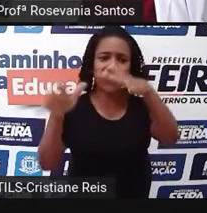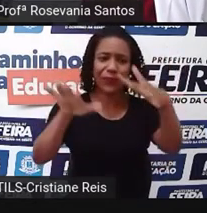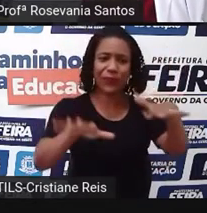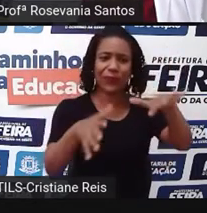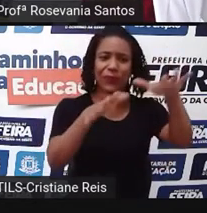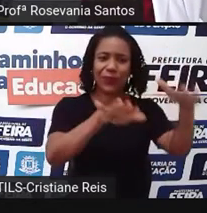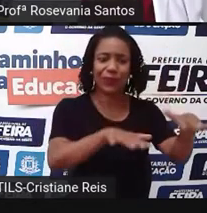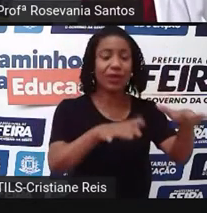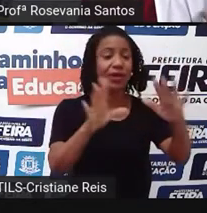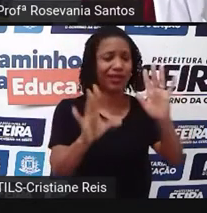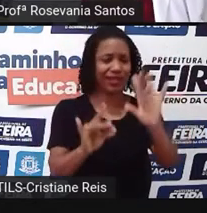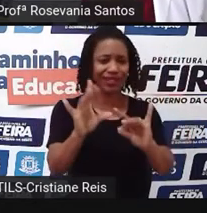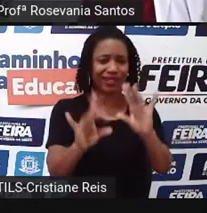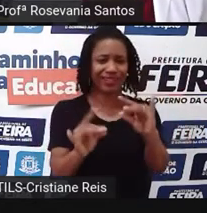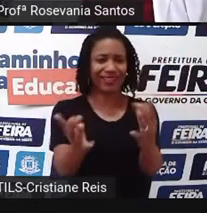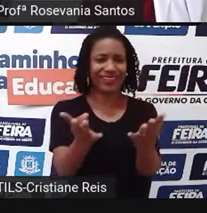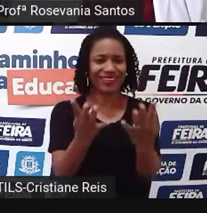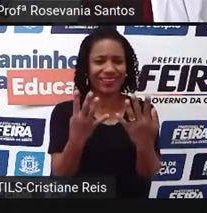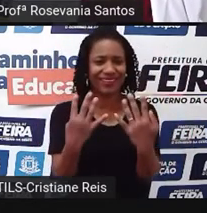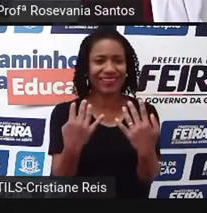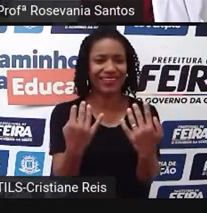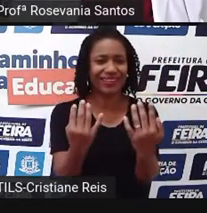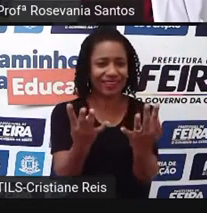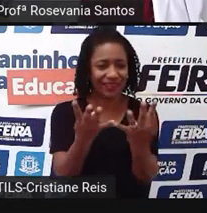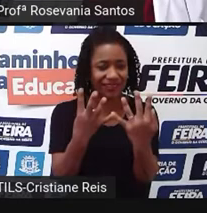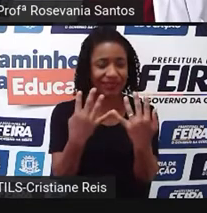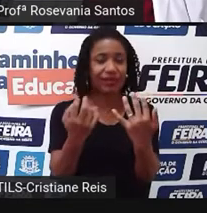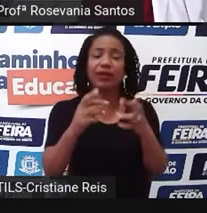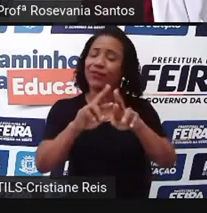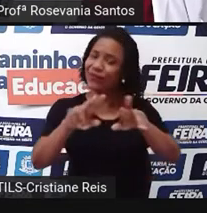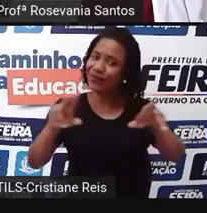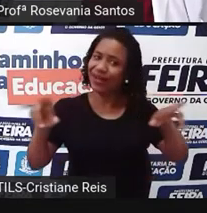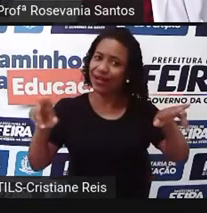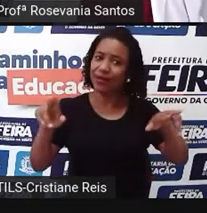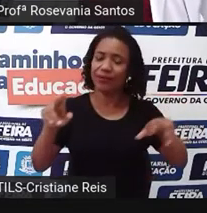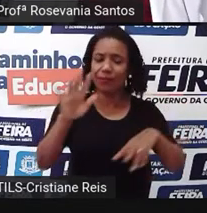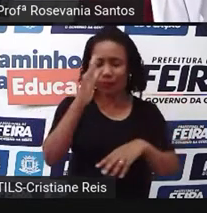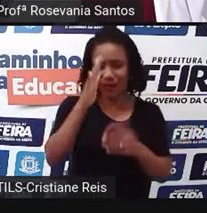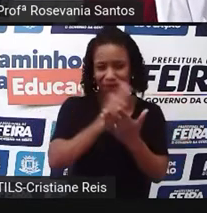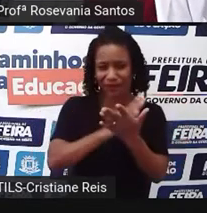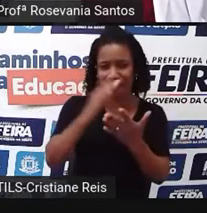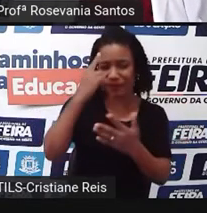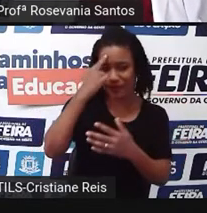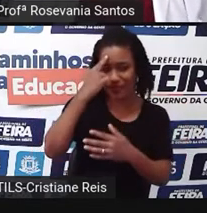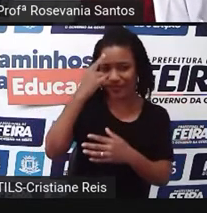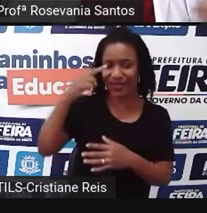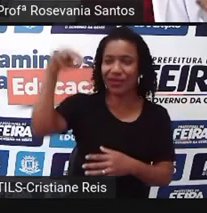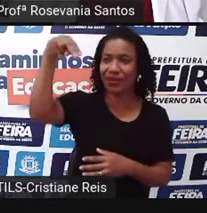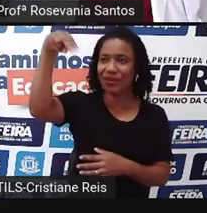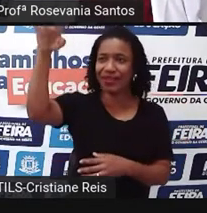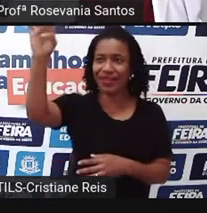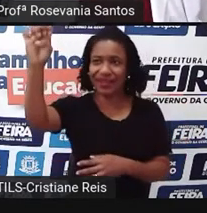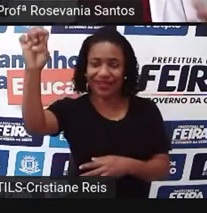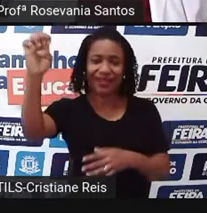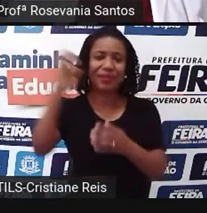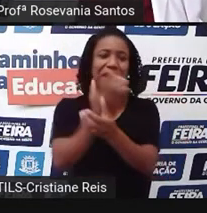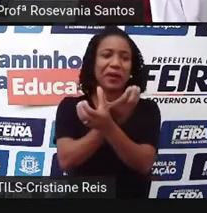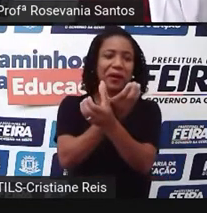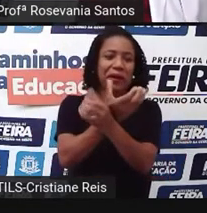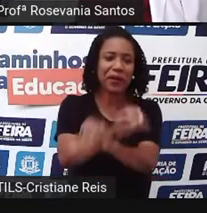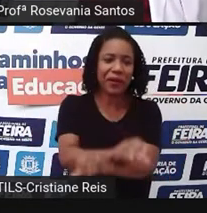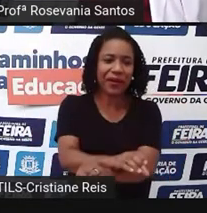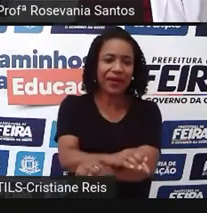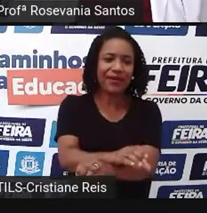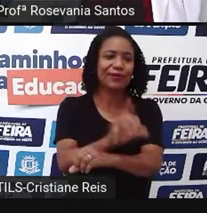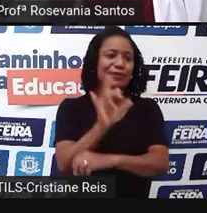gente não tem só a Caatinga no Nordeste. Embora todo mundo, quando fala do Nordeste, só lembra desse espaço da Caatinga, do sertão, né?